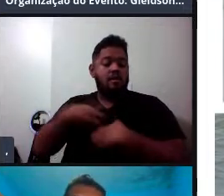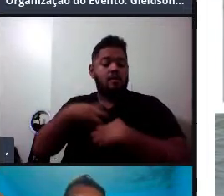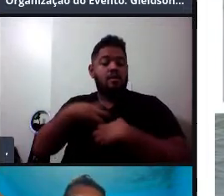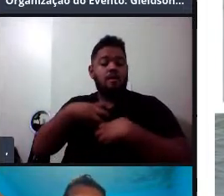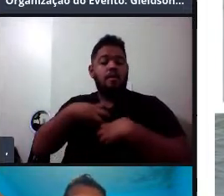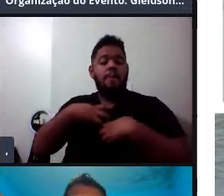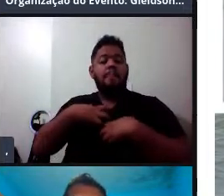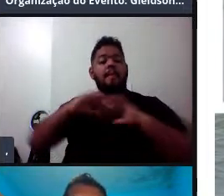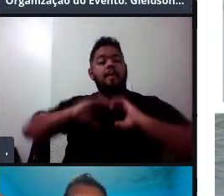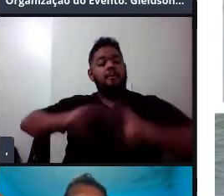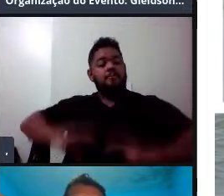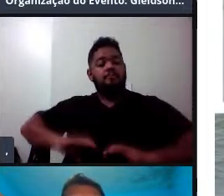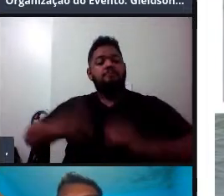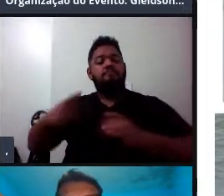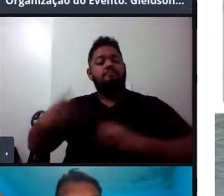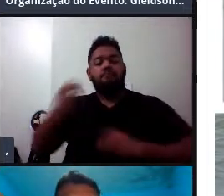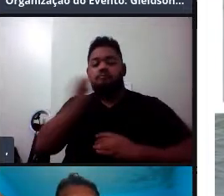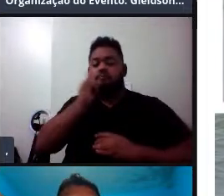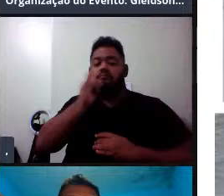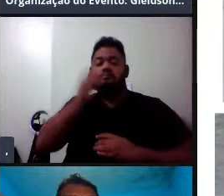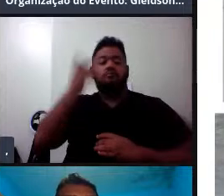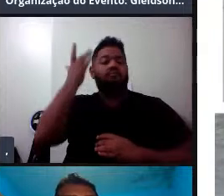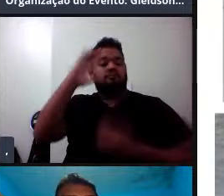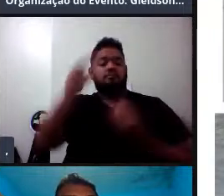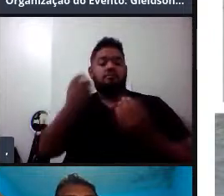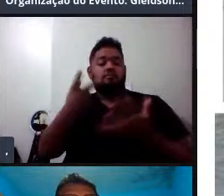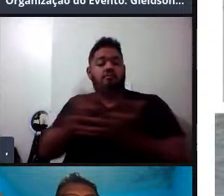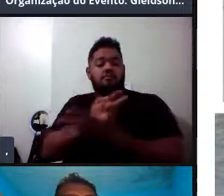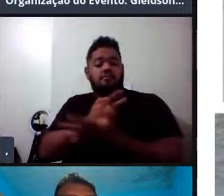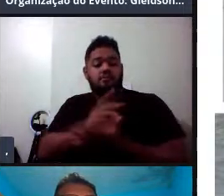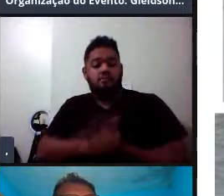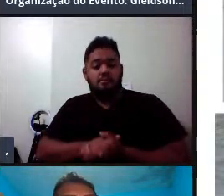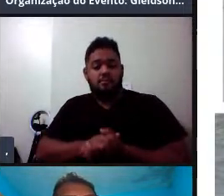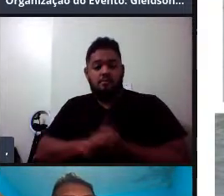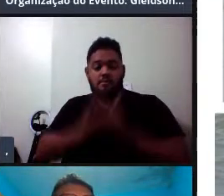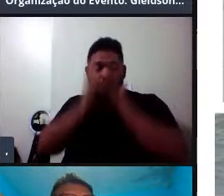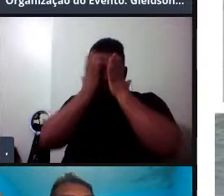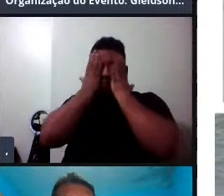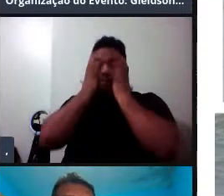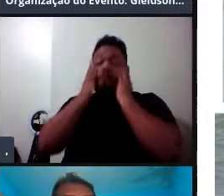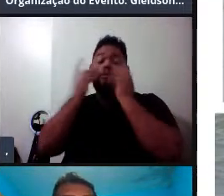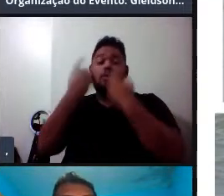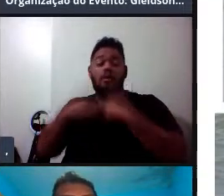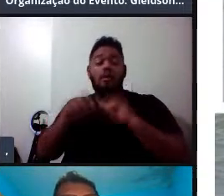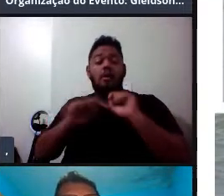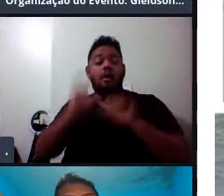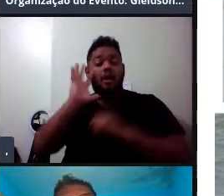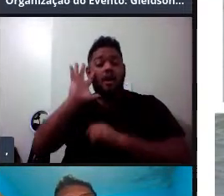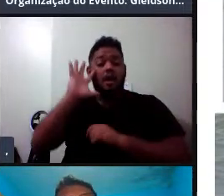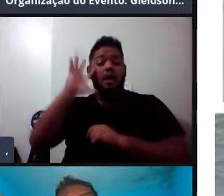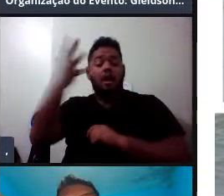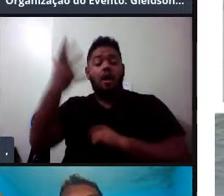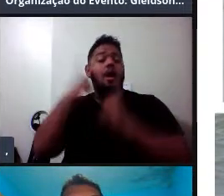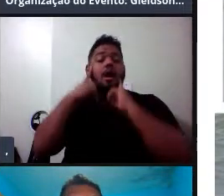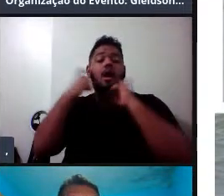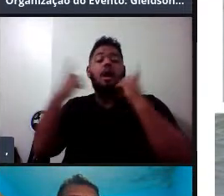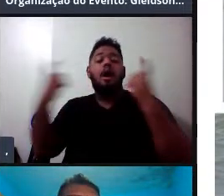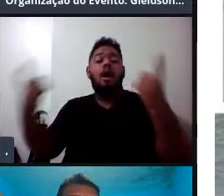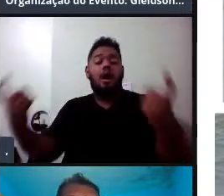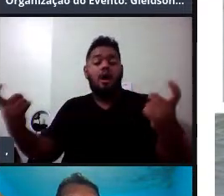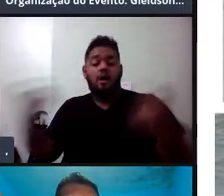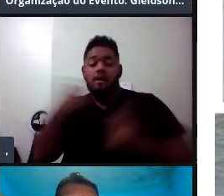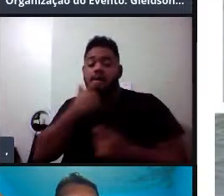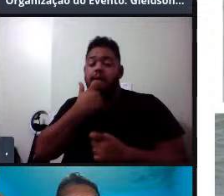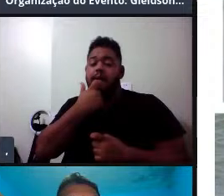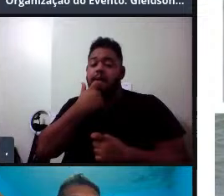comportamentais para os seus específicos, com eficiência. Então, eles tiveram que solucionar esse problema com o som, né? Aqui a gente